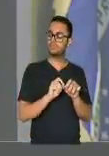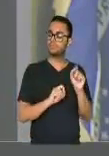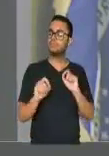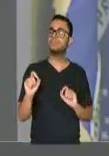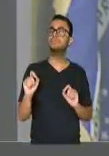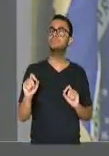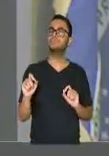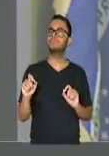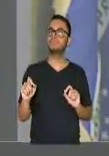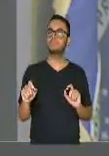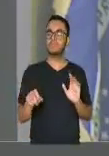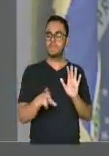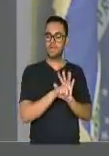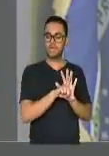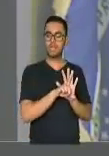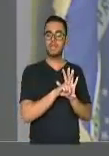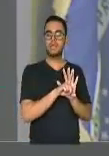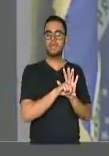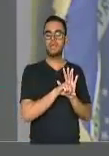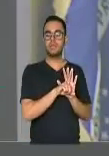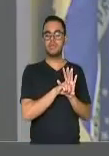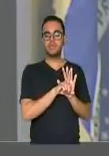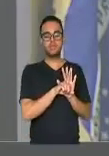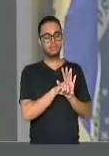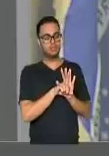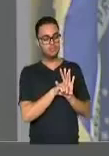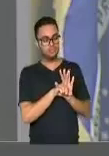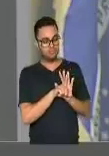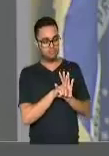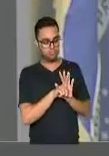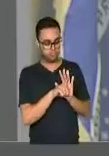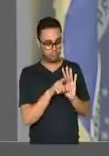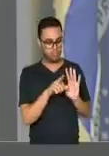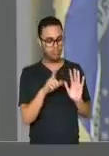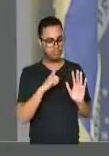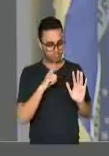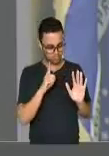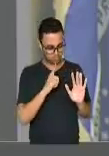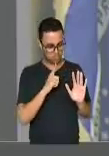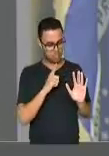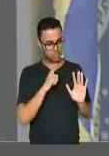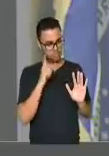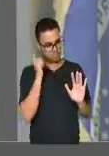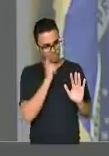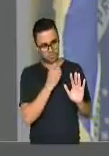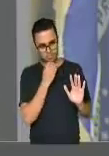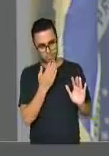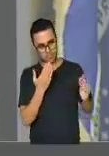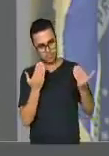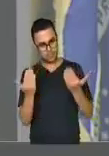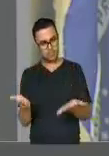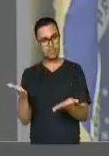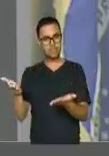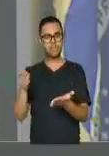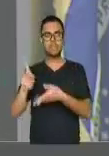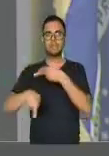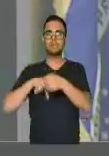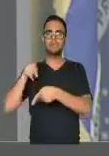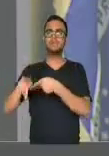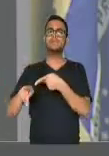que as leis, elas existem para beneficiar a população.